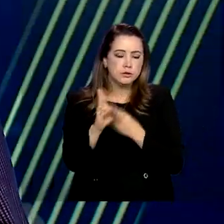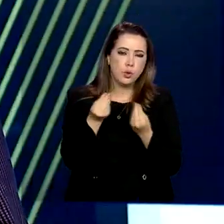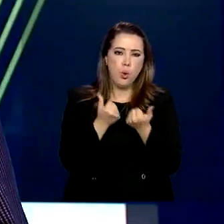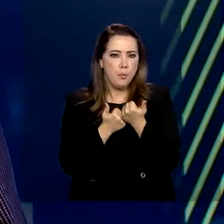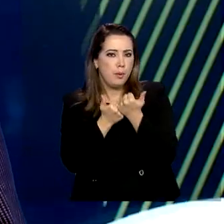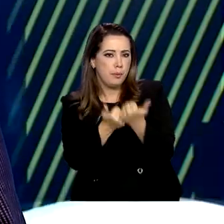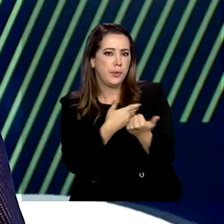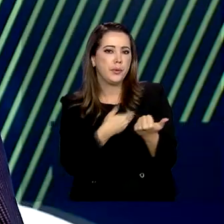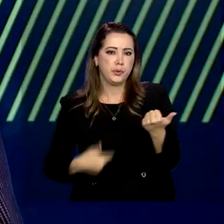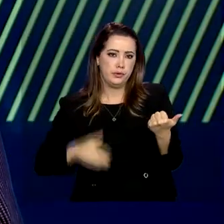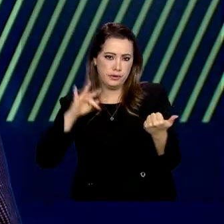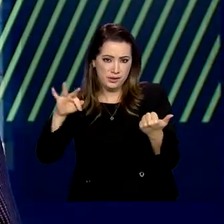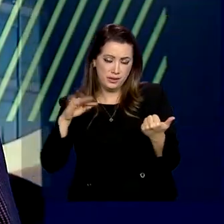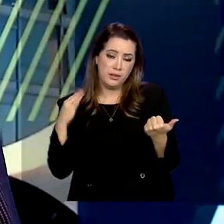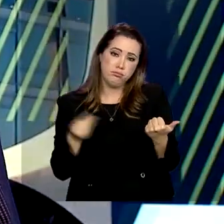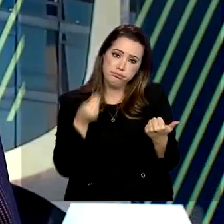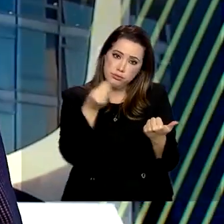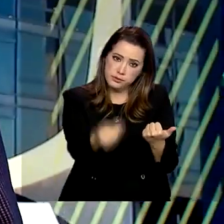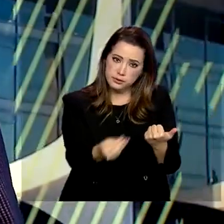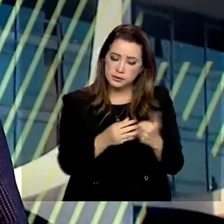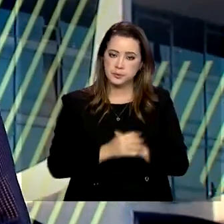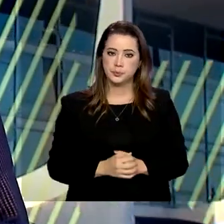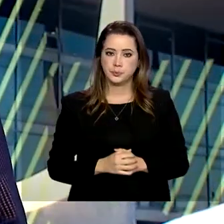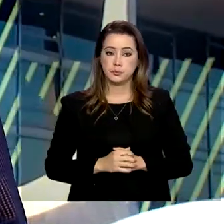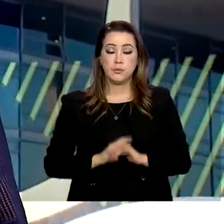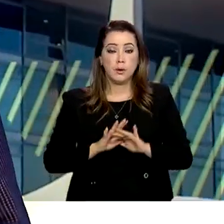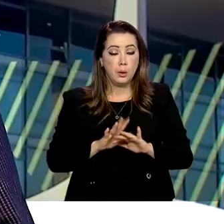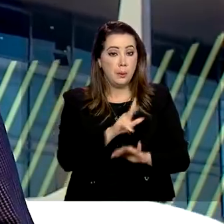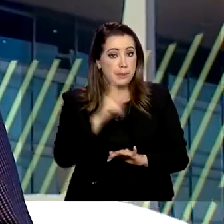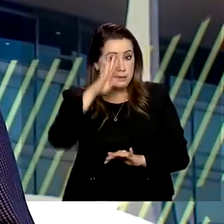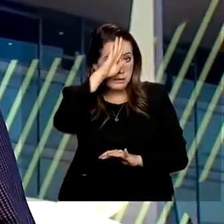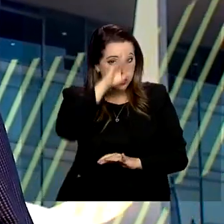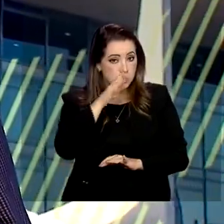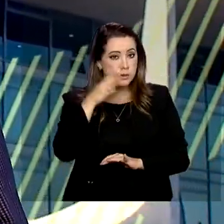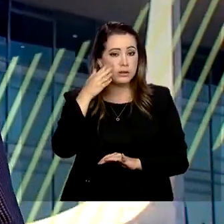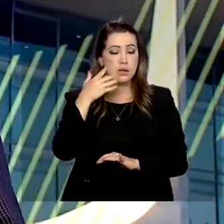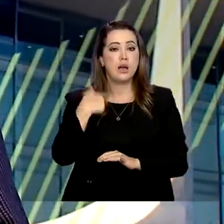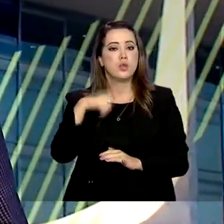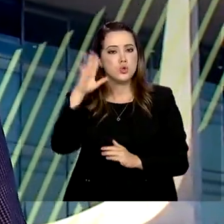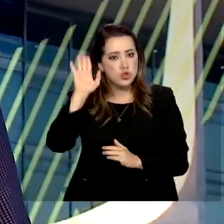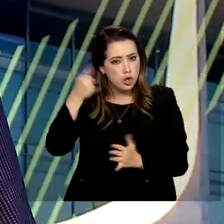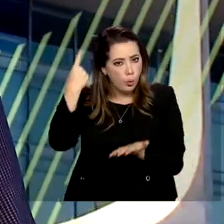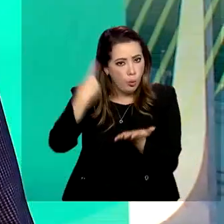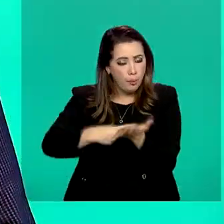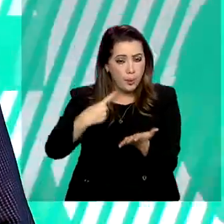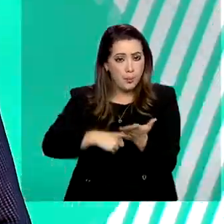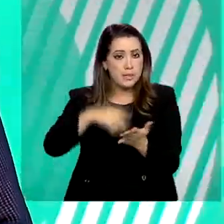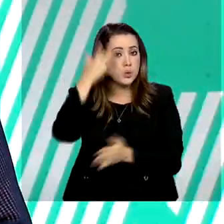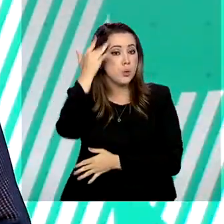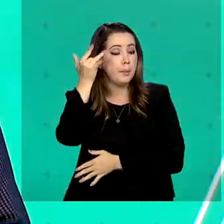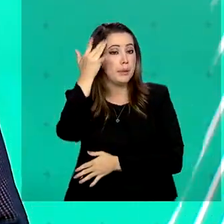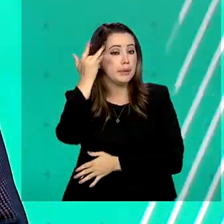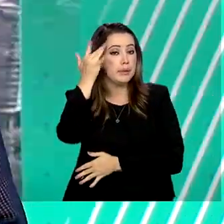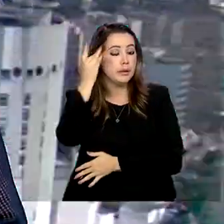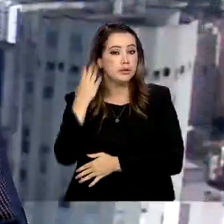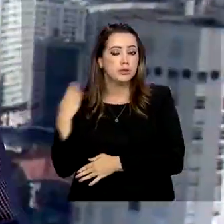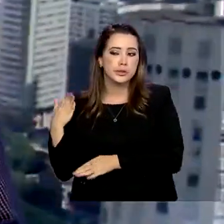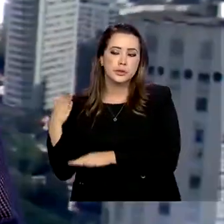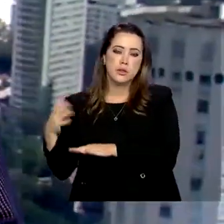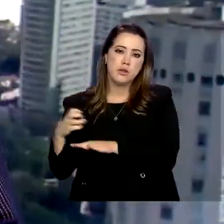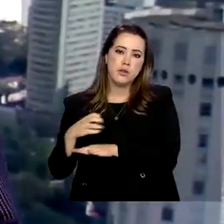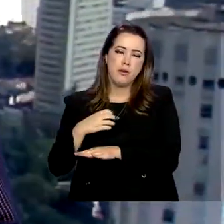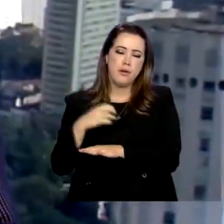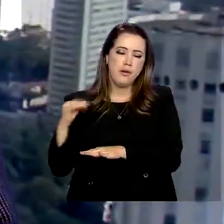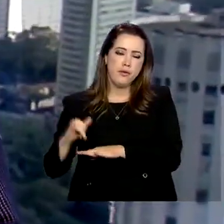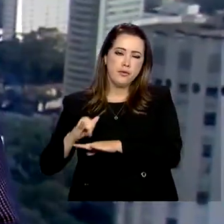apoio do governo federal às cidades atingidas. O presidente Jair Bolsonaro já confirmou que amanhã vai até o estado,